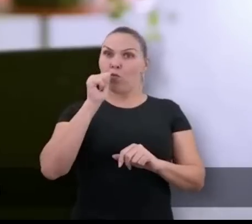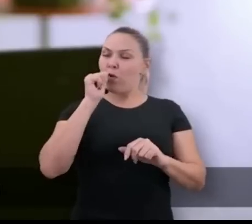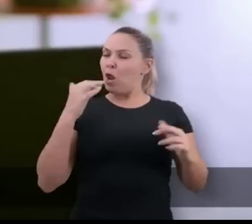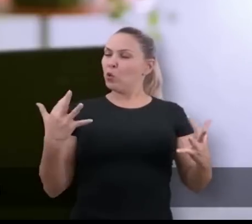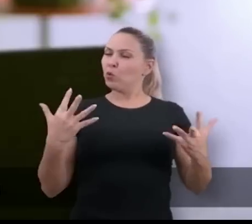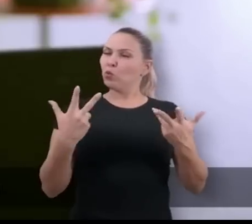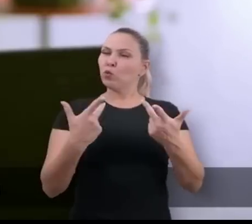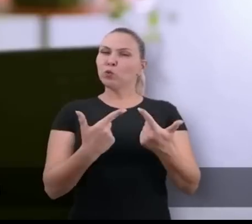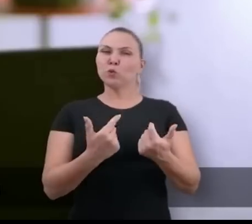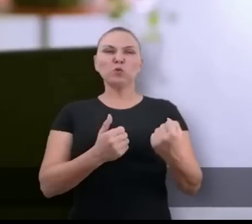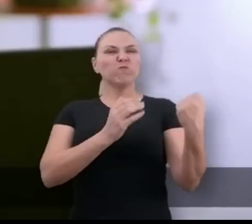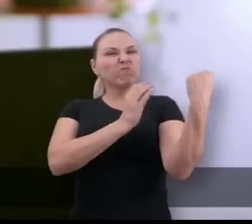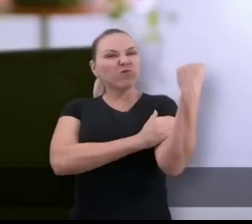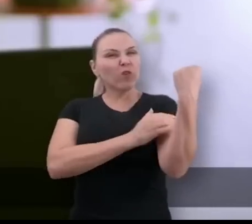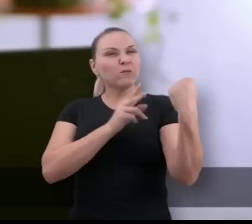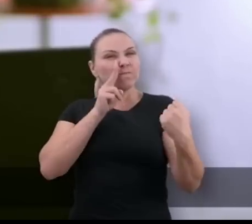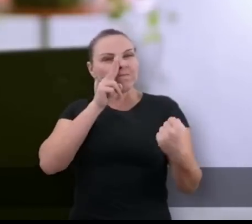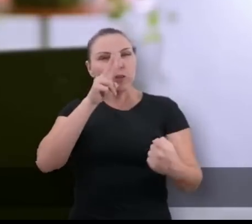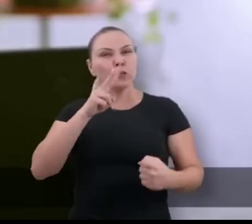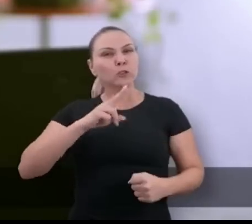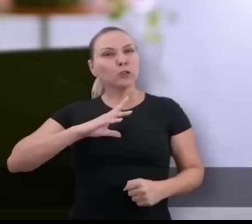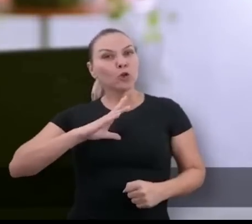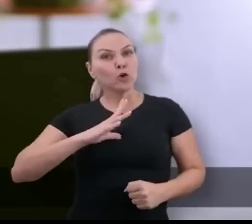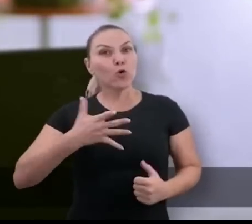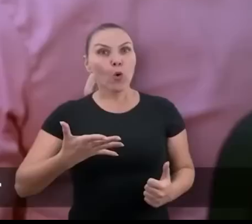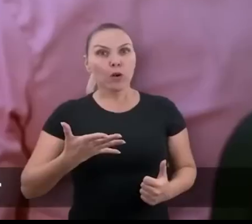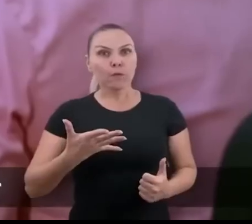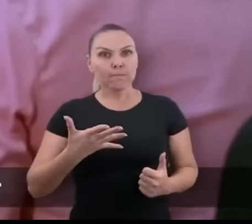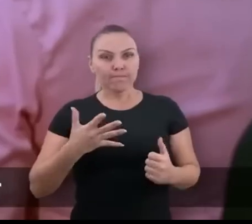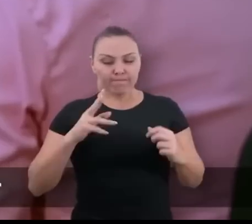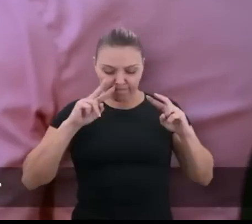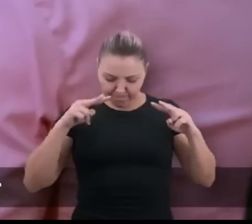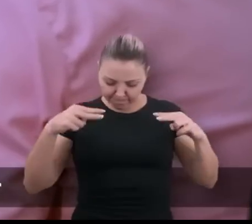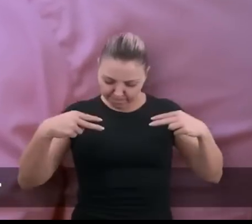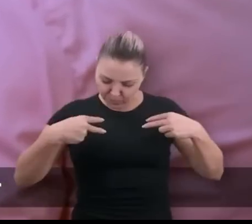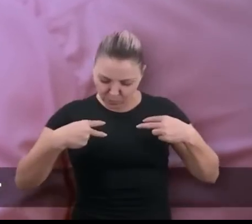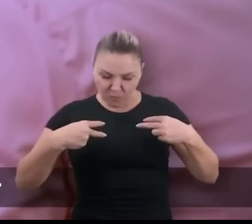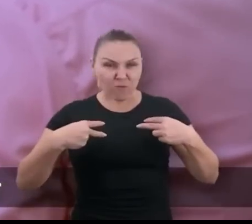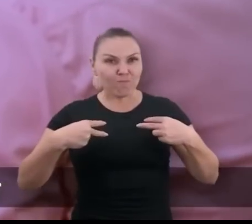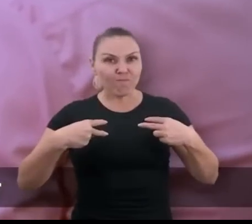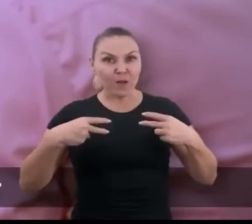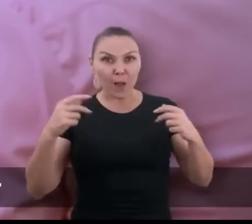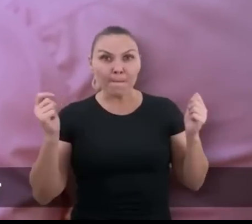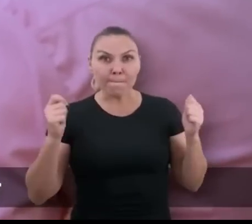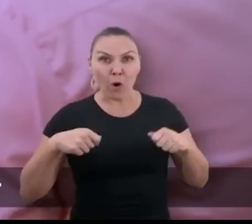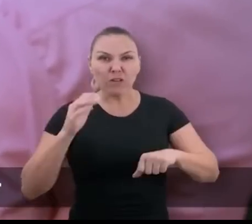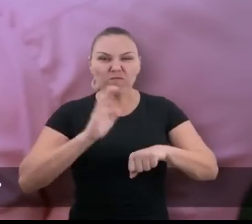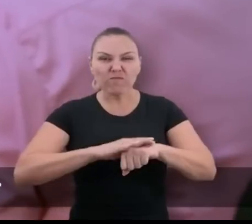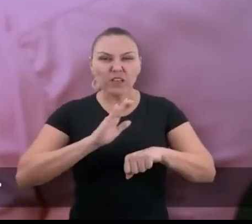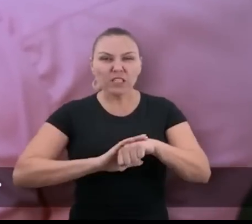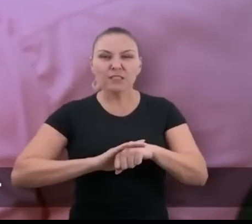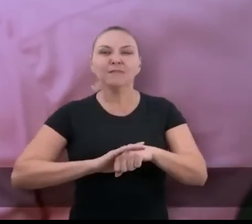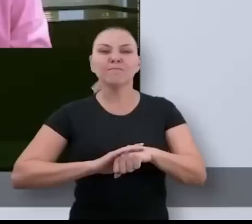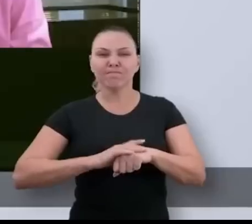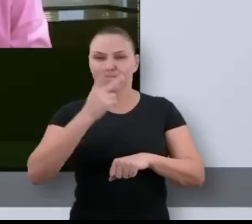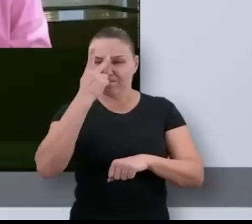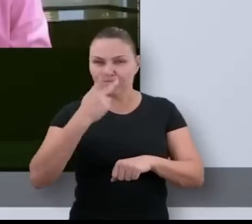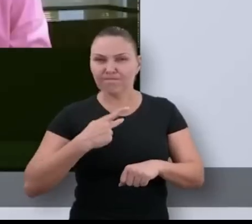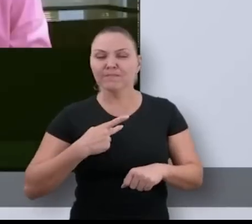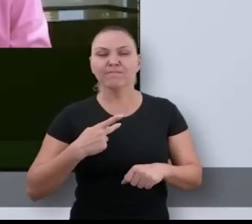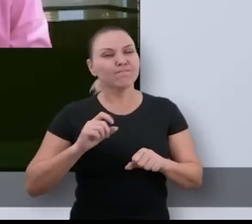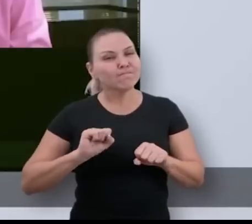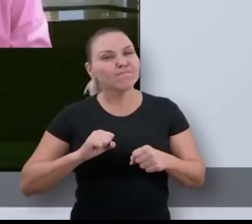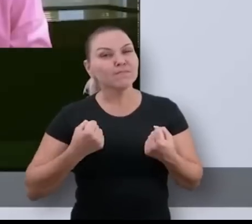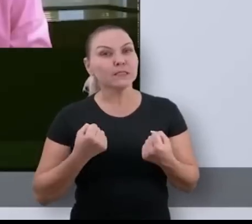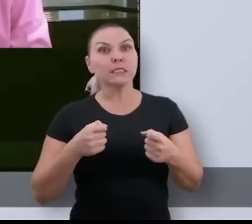todas as mulheres que elas sejam fortes, corajosas, que elas olhem para o que Ele pode fazer por